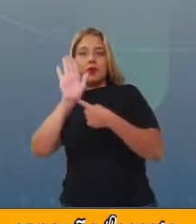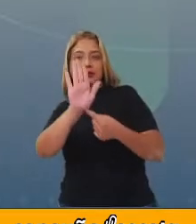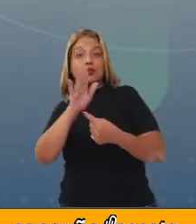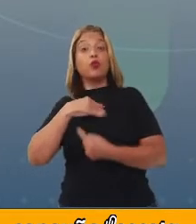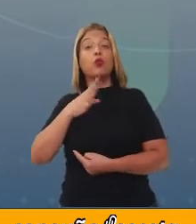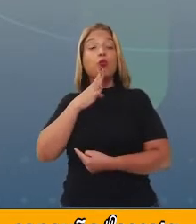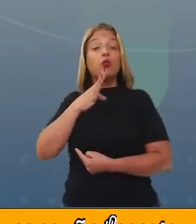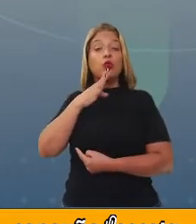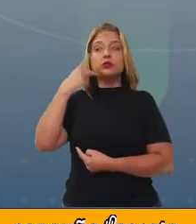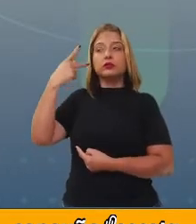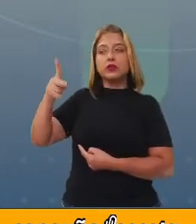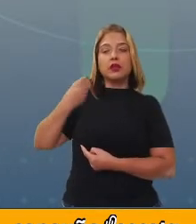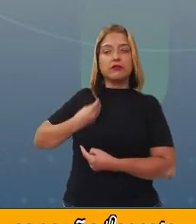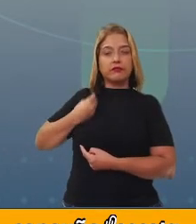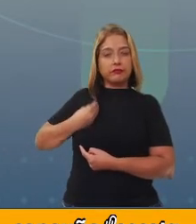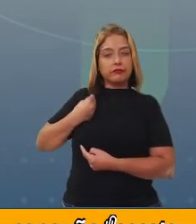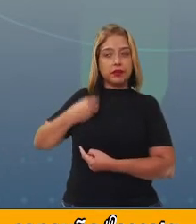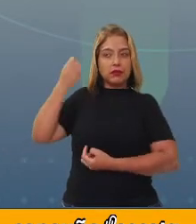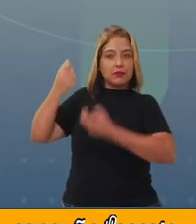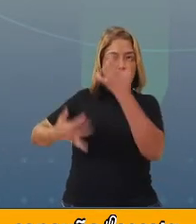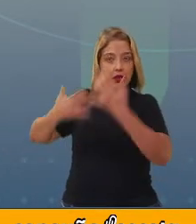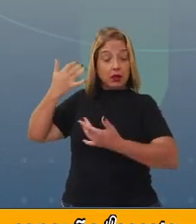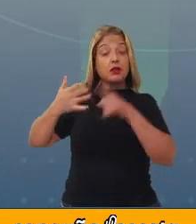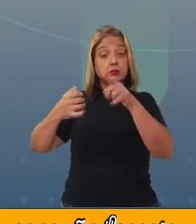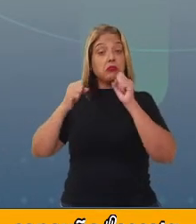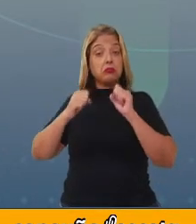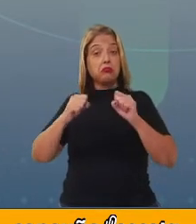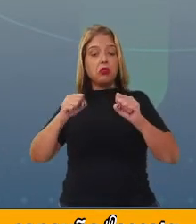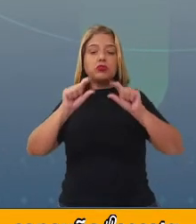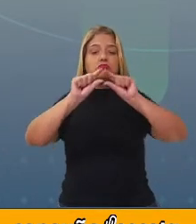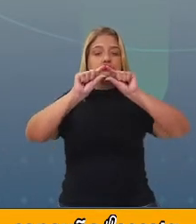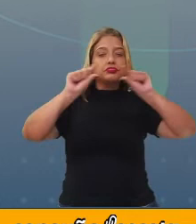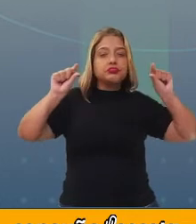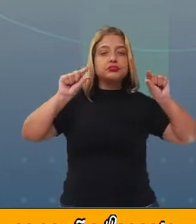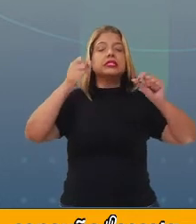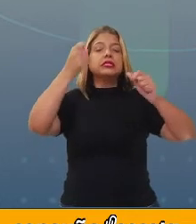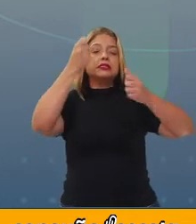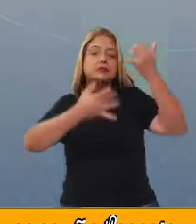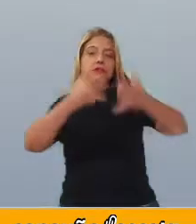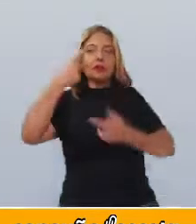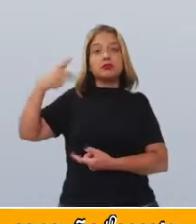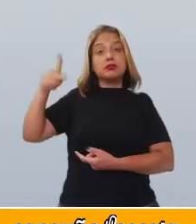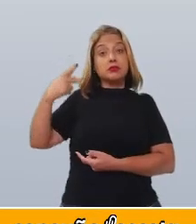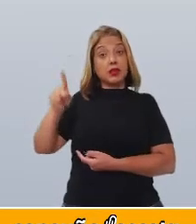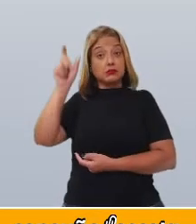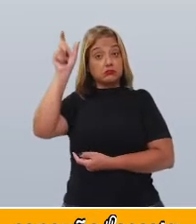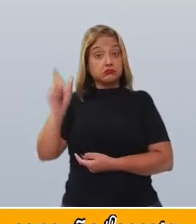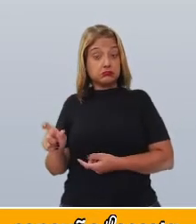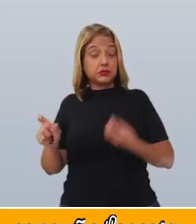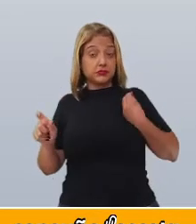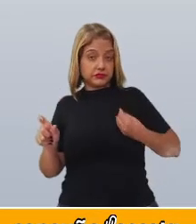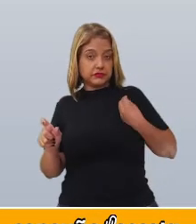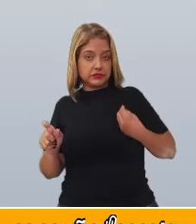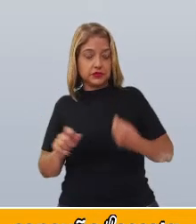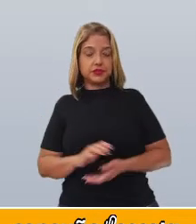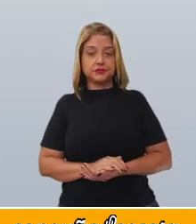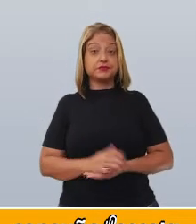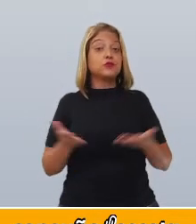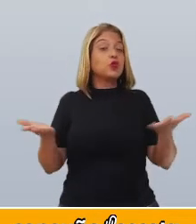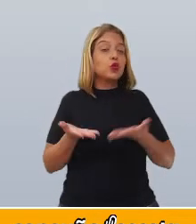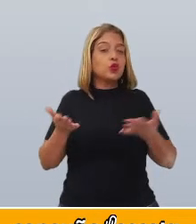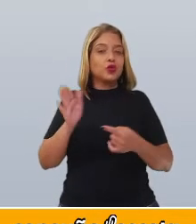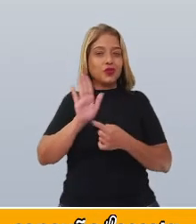Geralmente, você pode produzir um parágrafo apresentando brevemente quem é essa pessoa. No caso da entrevista que nós